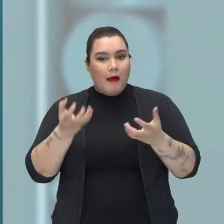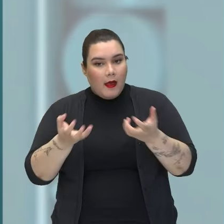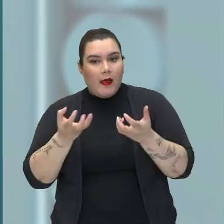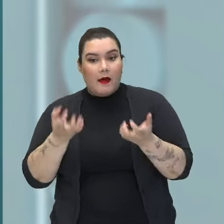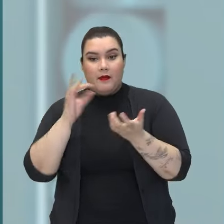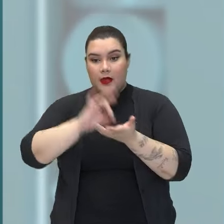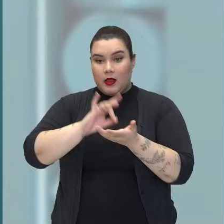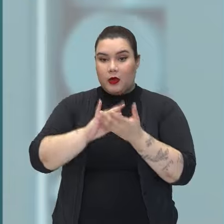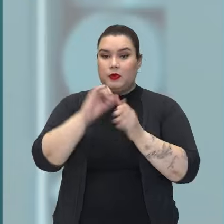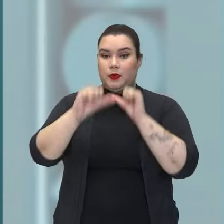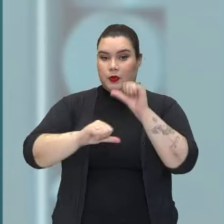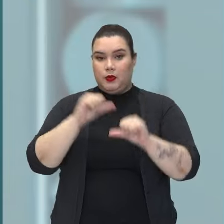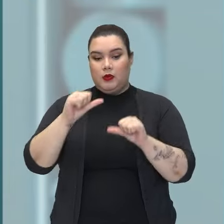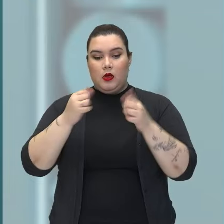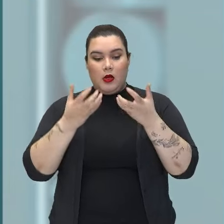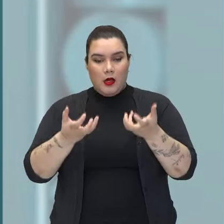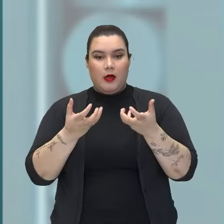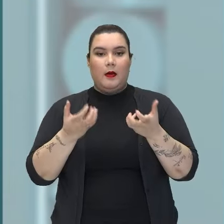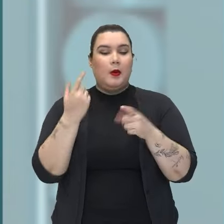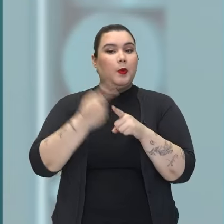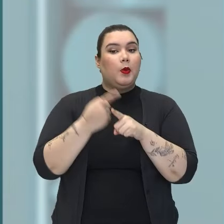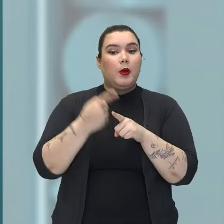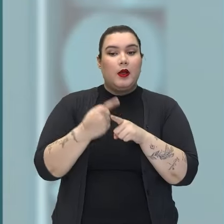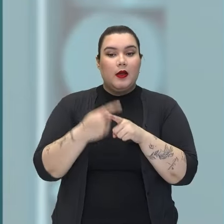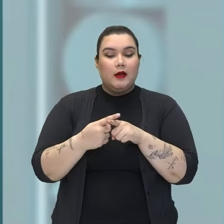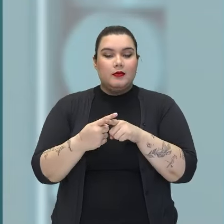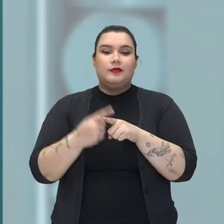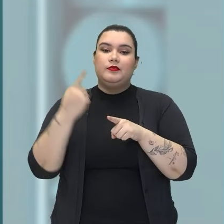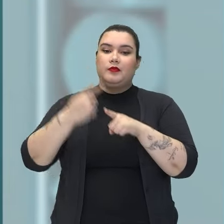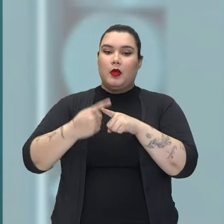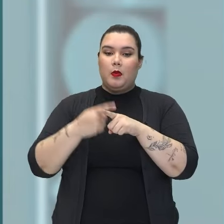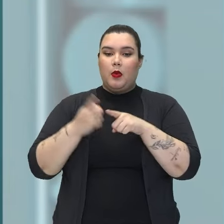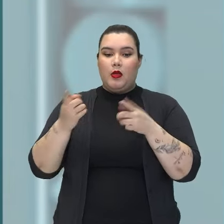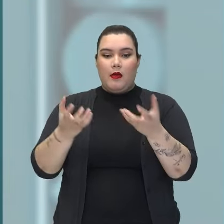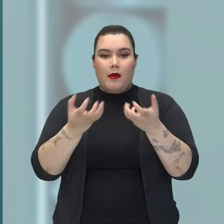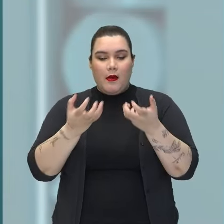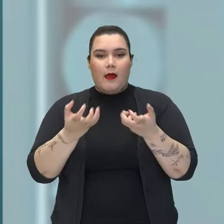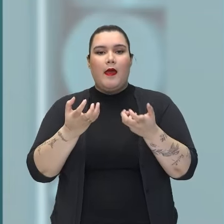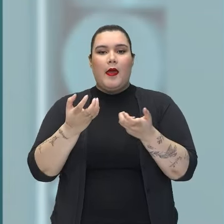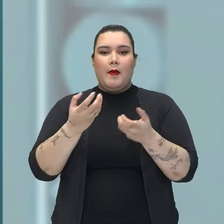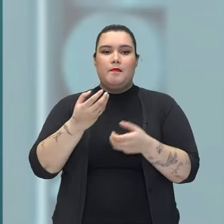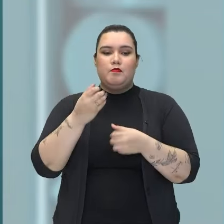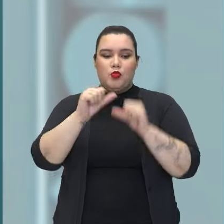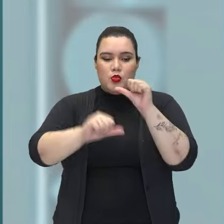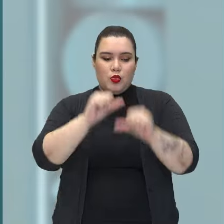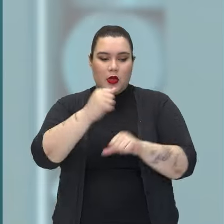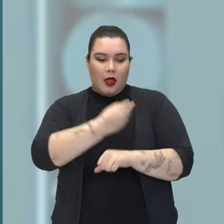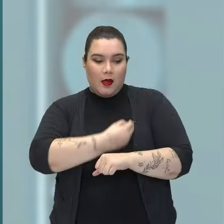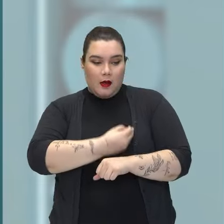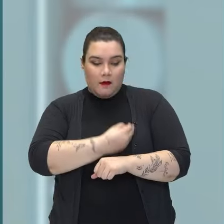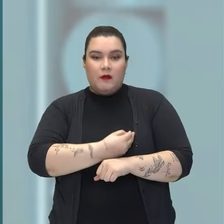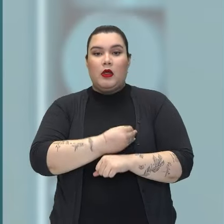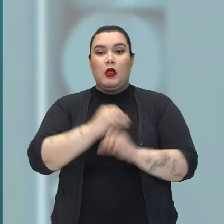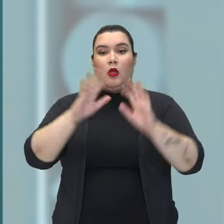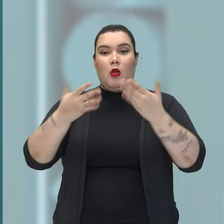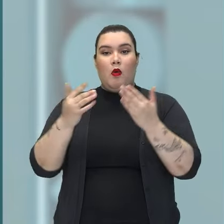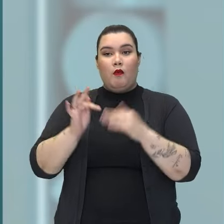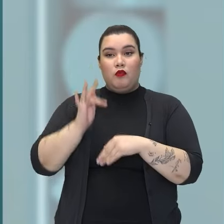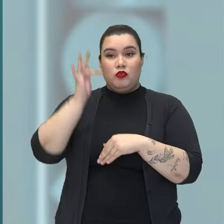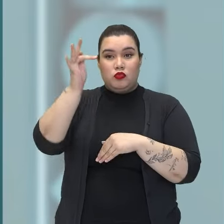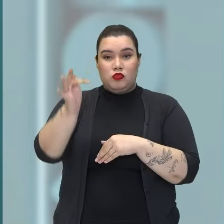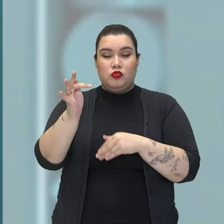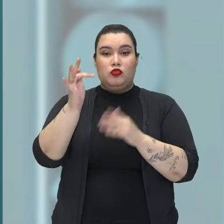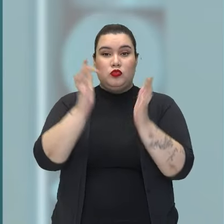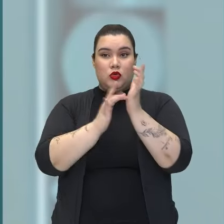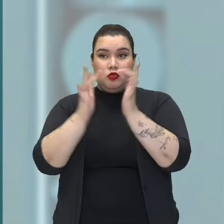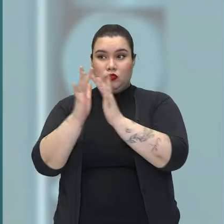mudar, ele quer ser outra pessoa, porque ele quer merecer o céu, ele quer alcançar o céu, ou